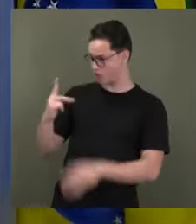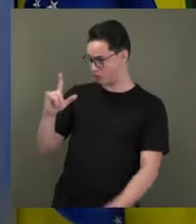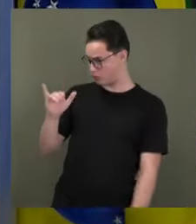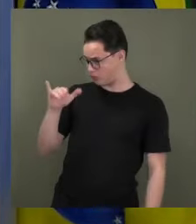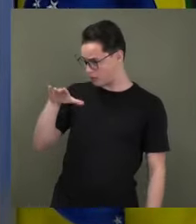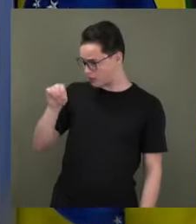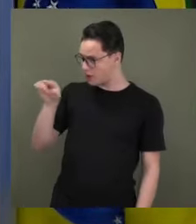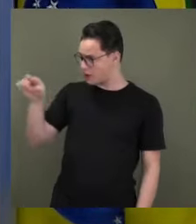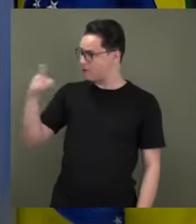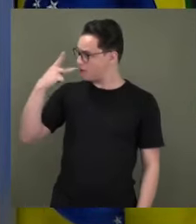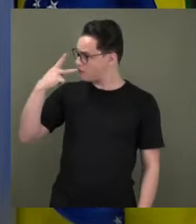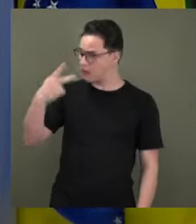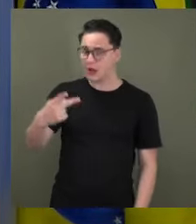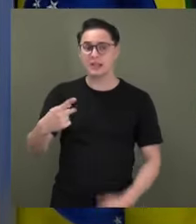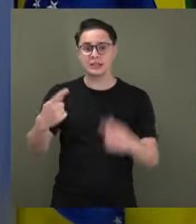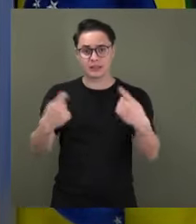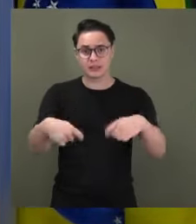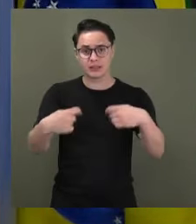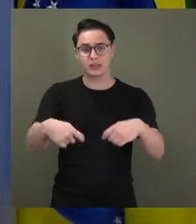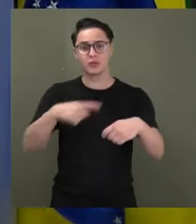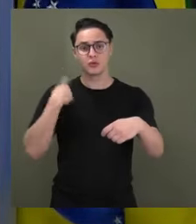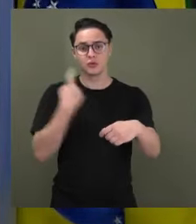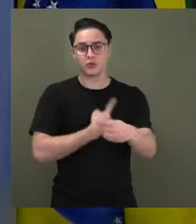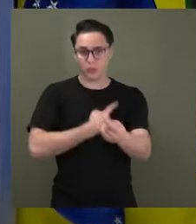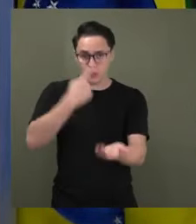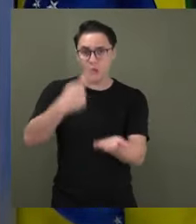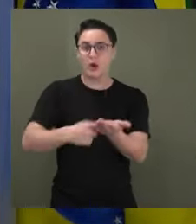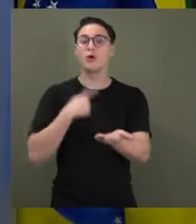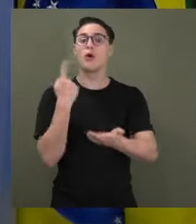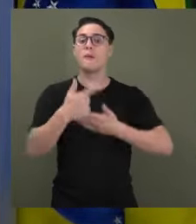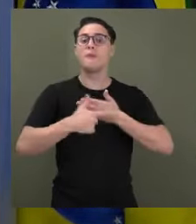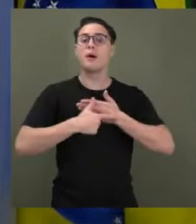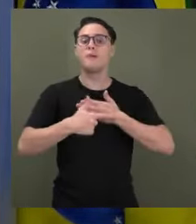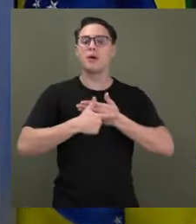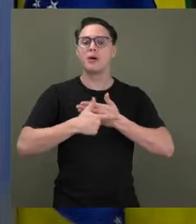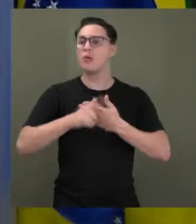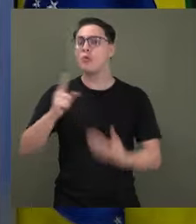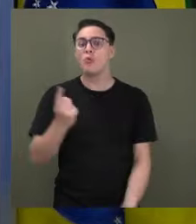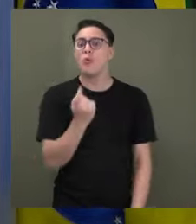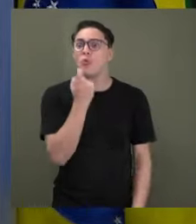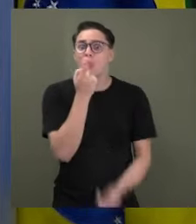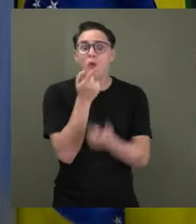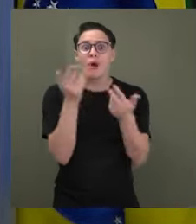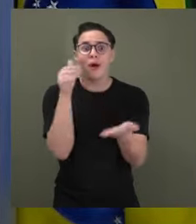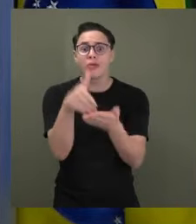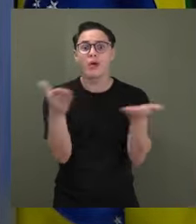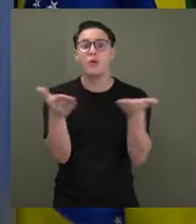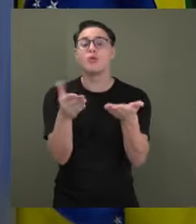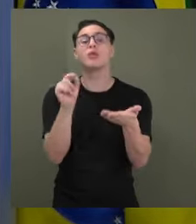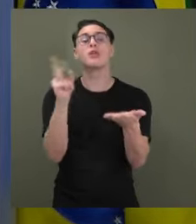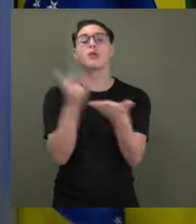vezes aqui nessa tribuna, a necessidade de nós cumprirmos o nosso dever. A única coisa que nós não fizemos até hoje foi impeachment.